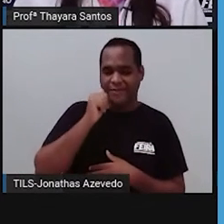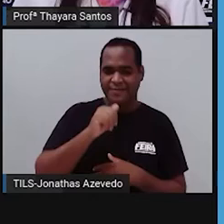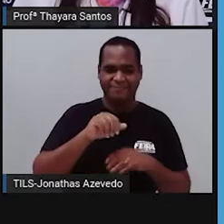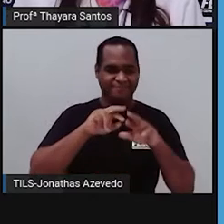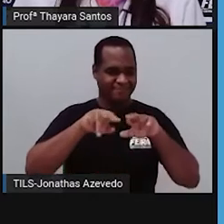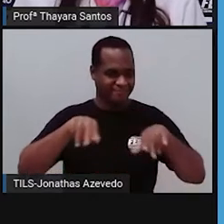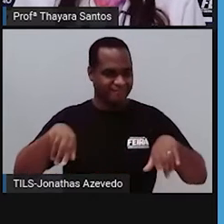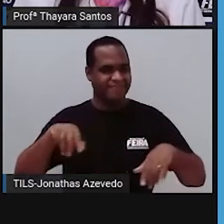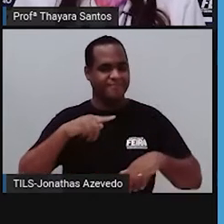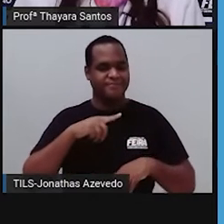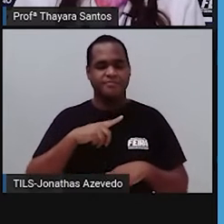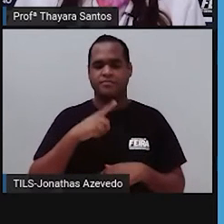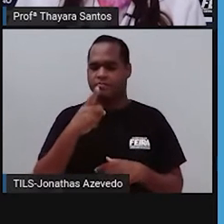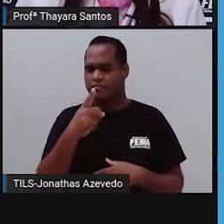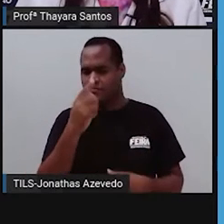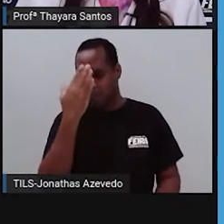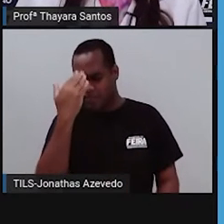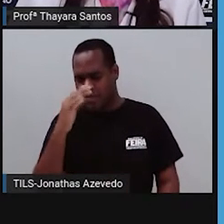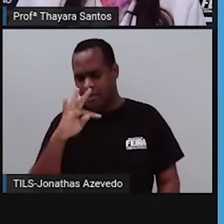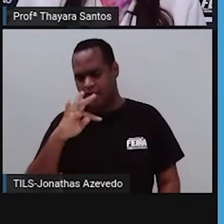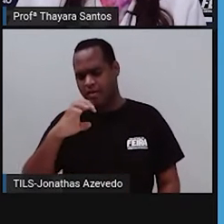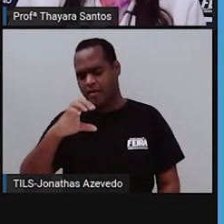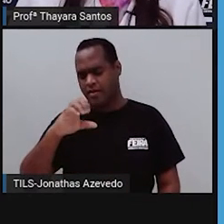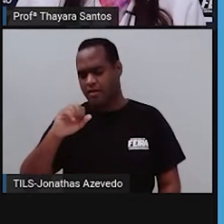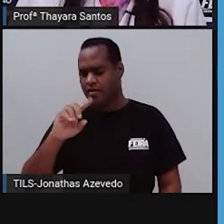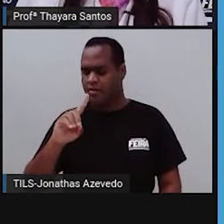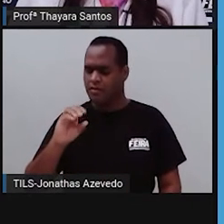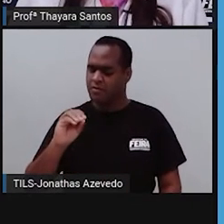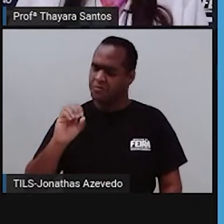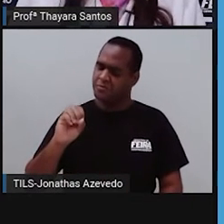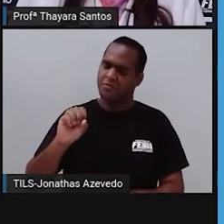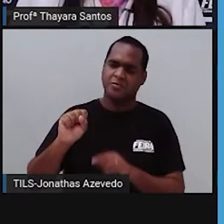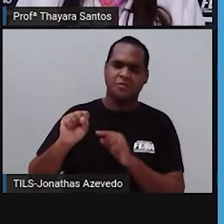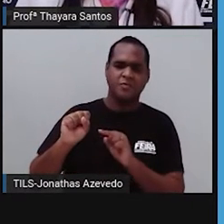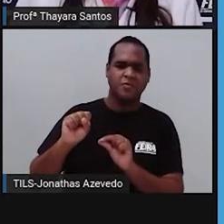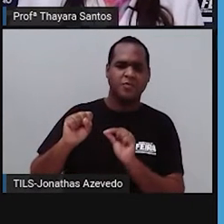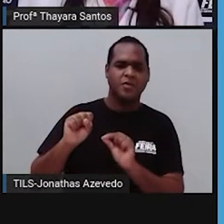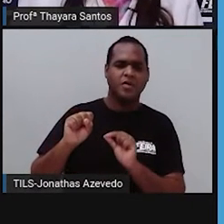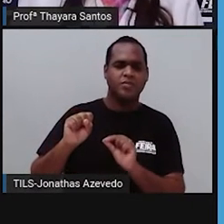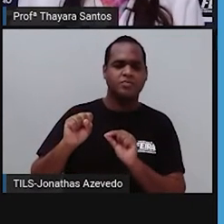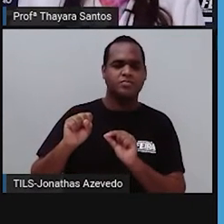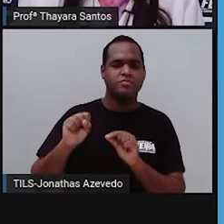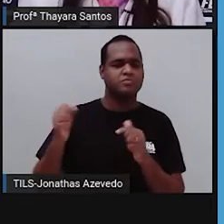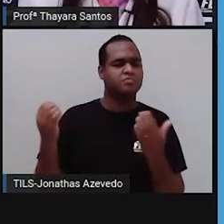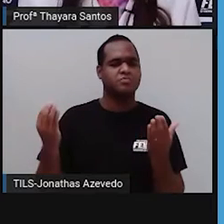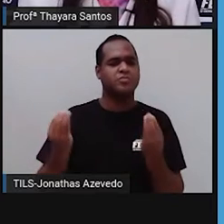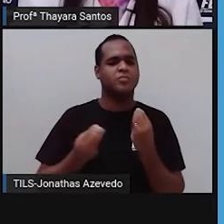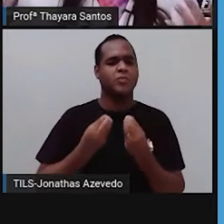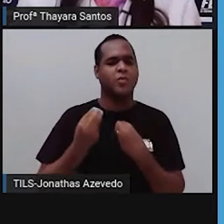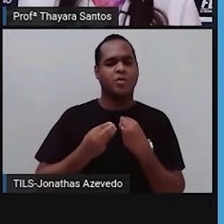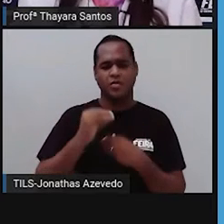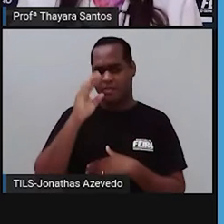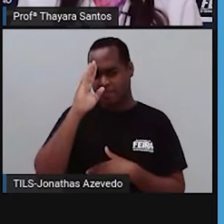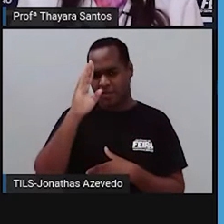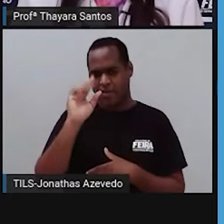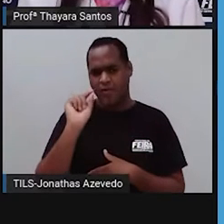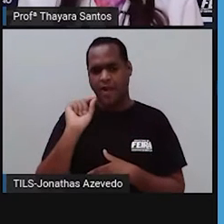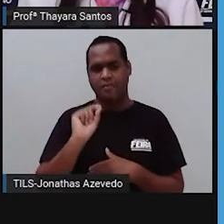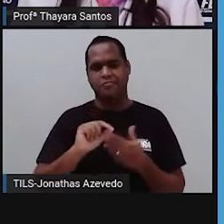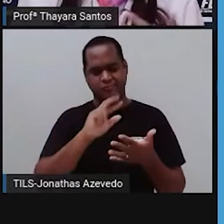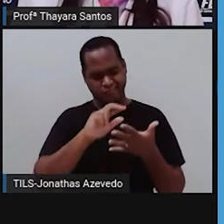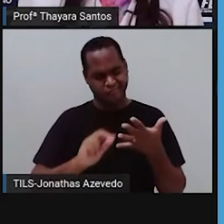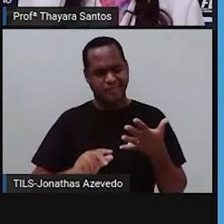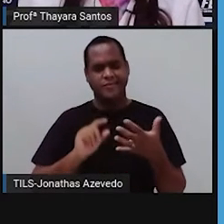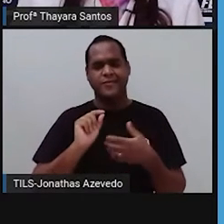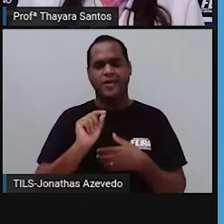Agora, vocês aí do outro lado sabem do que eu tô falando? Como assim tecidos, né? O que a gente vai estudar os principais tipos de tecidos humanos?